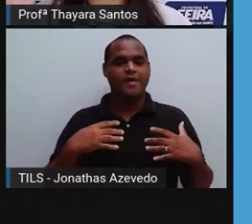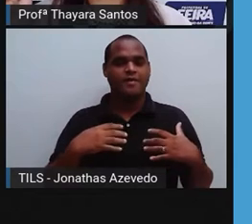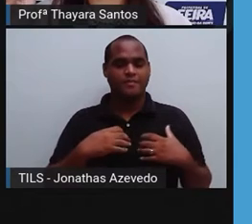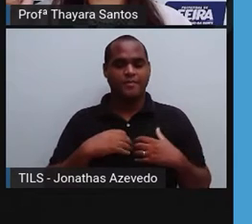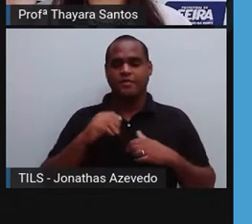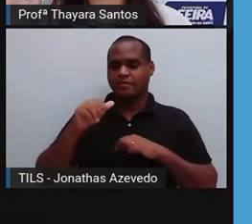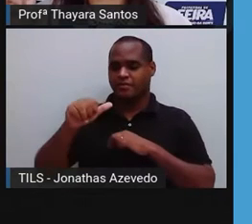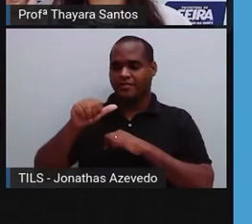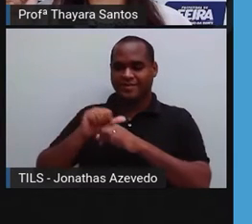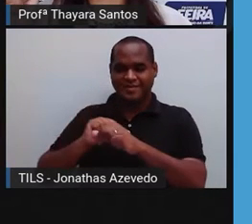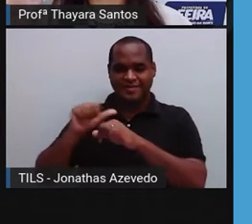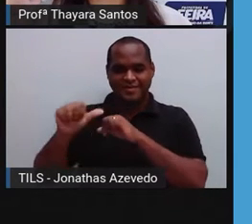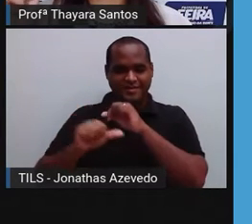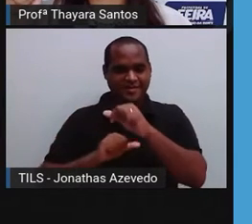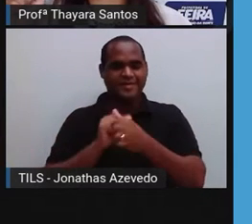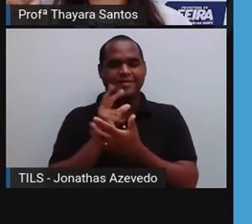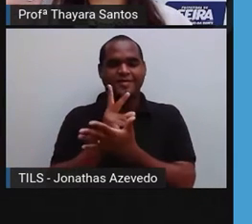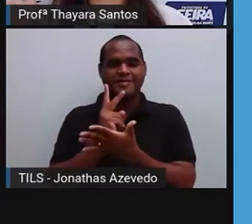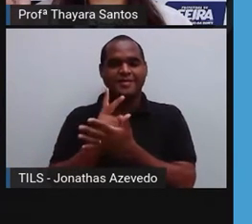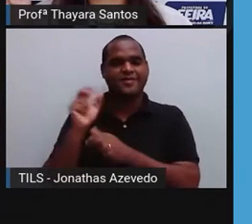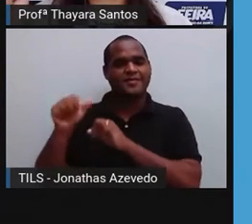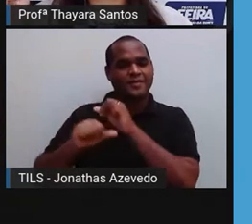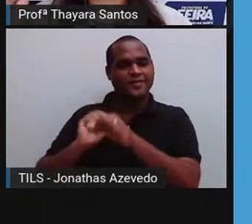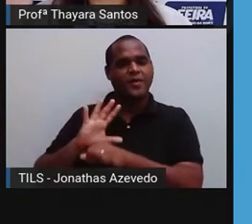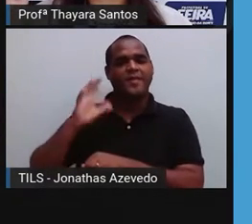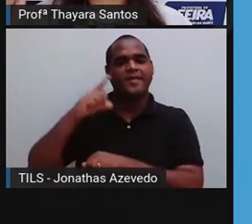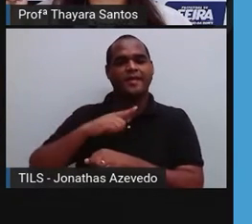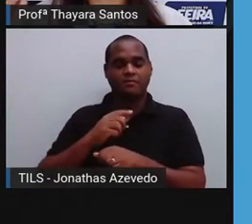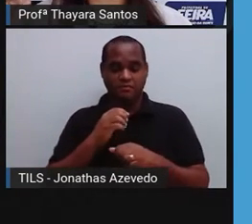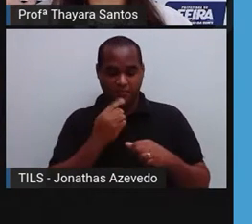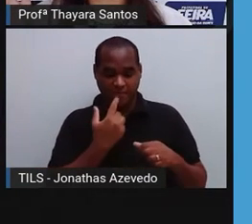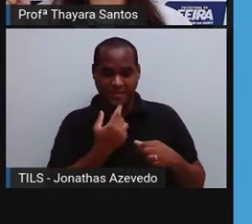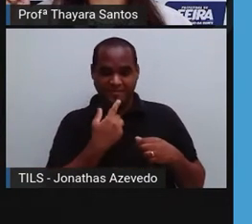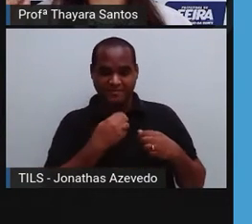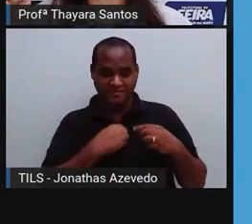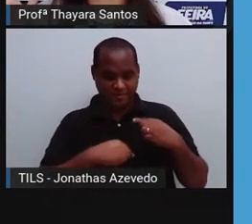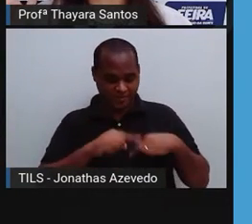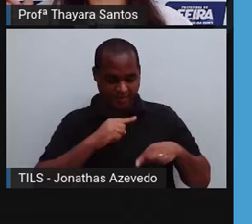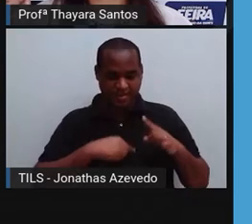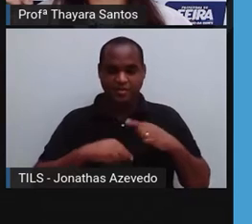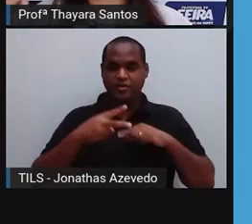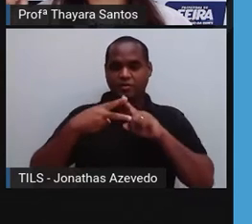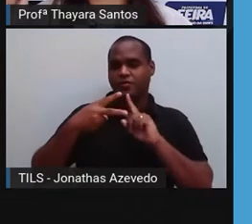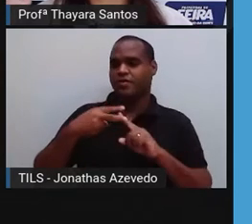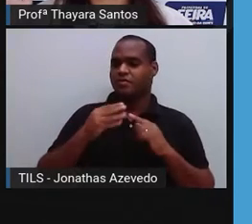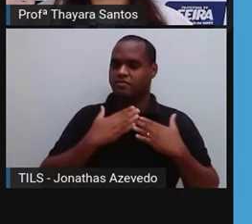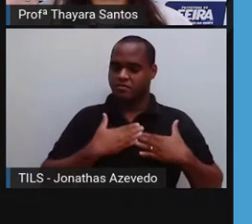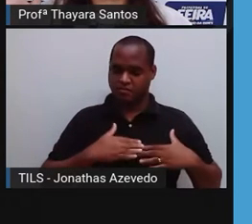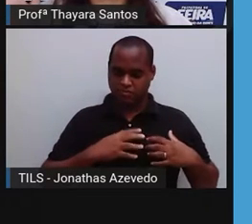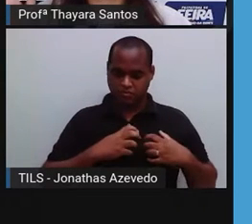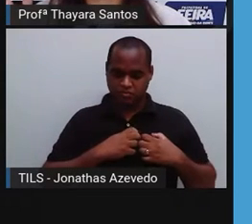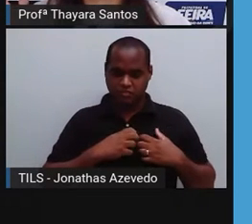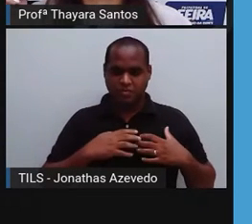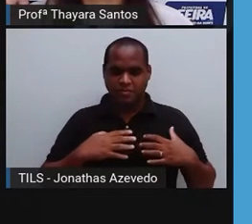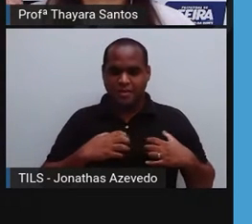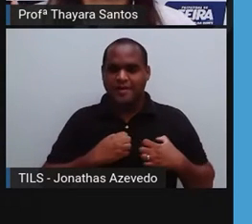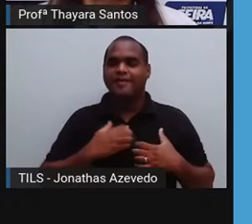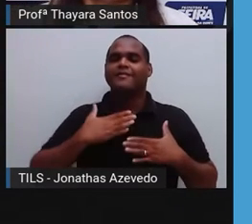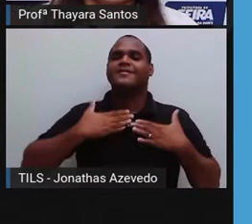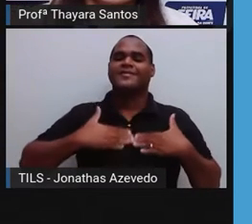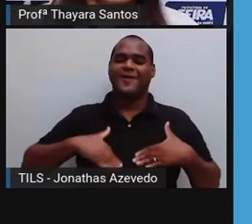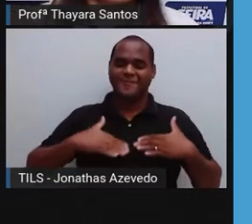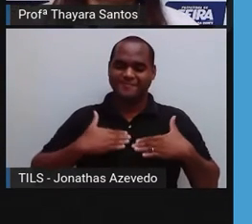se alternando. O tempo todo fica acontecendo isso. O coração vai bombeando. Geralmente, ele faz duas contrações e relaxa. Duas contrações e relaxa.